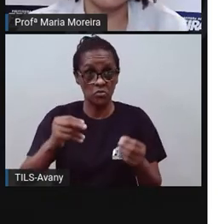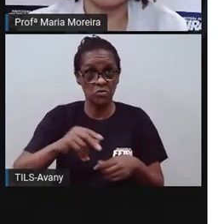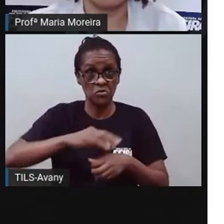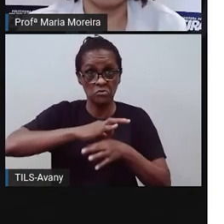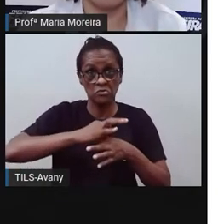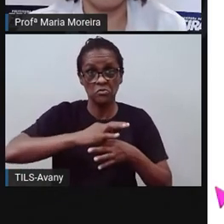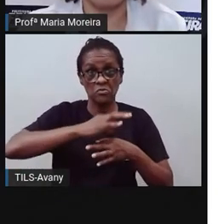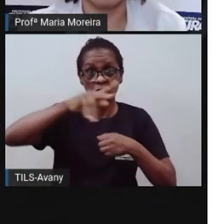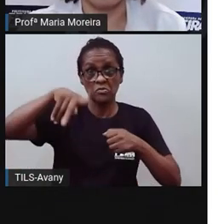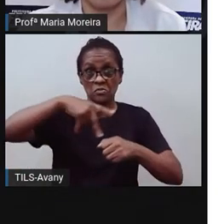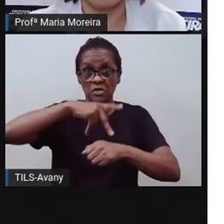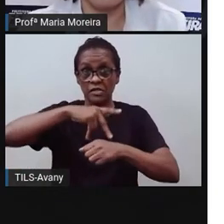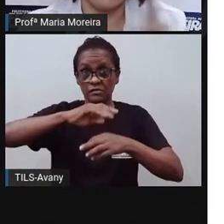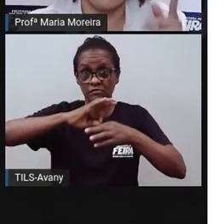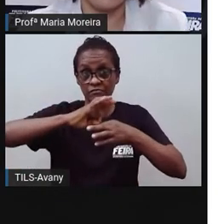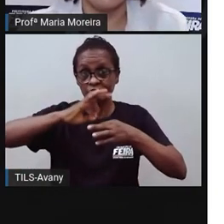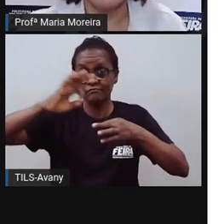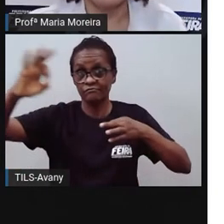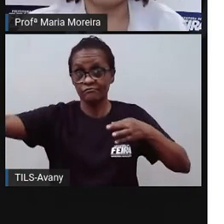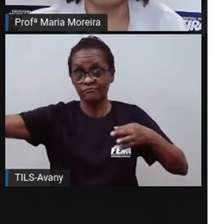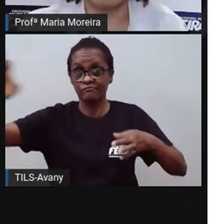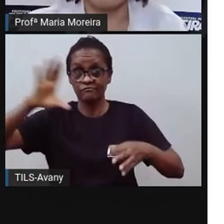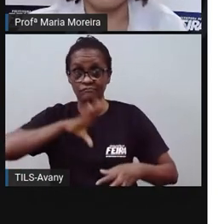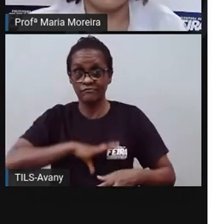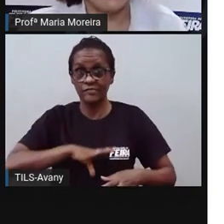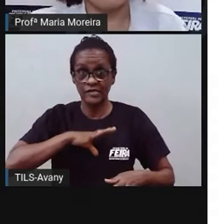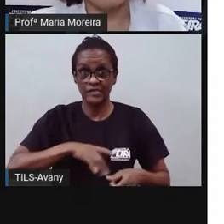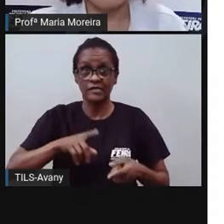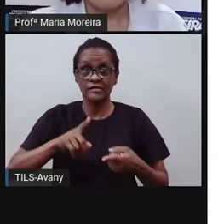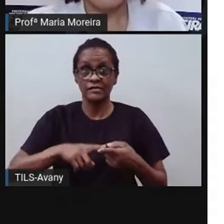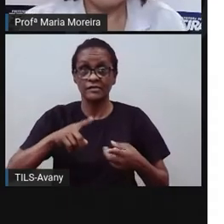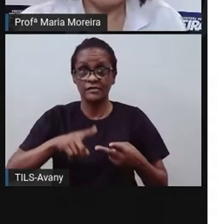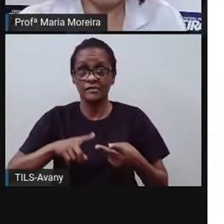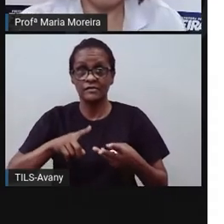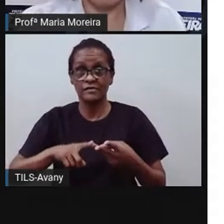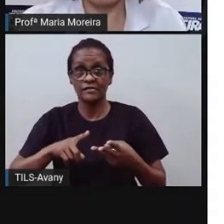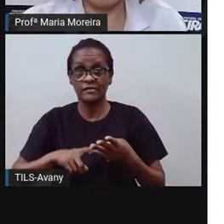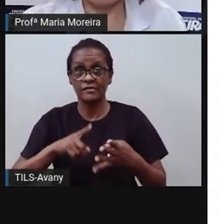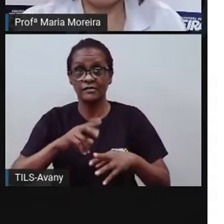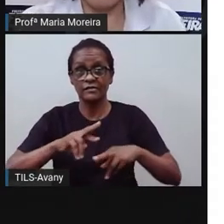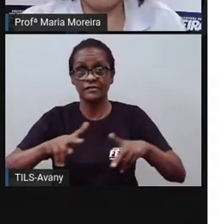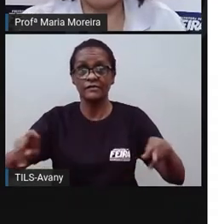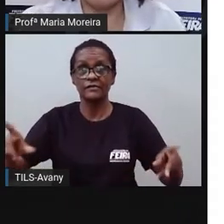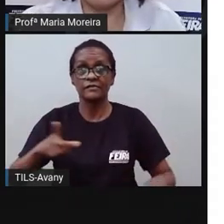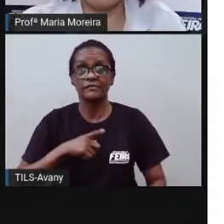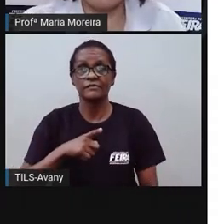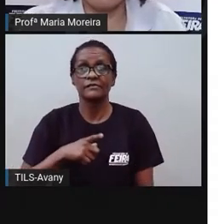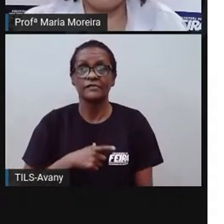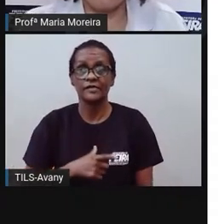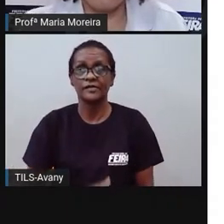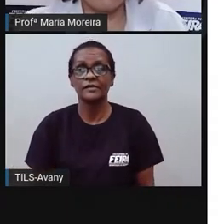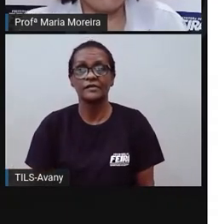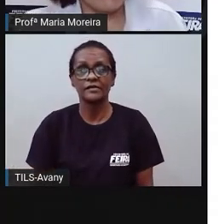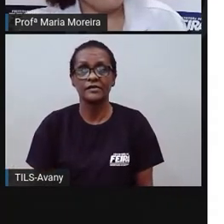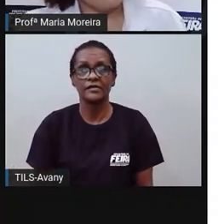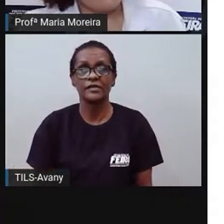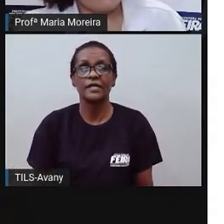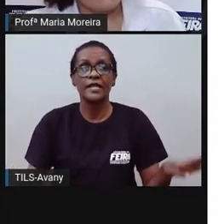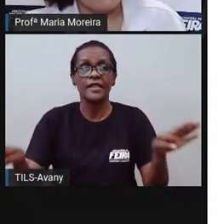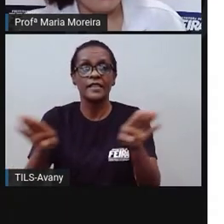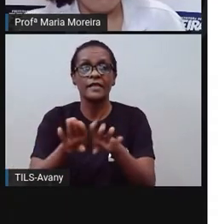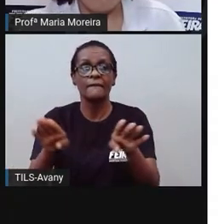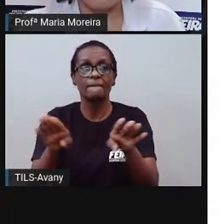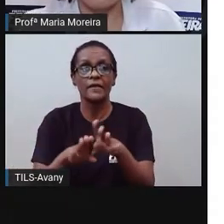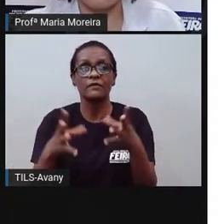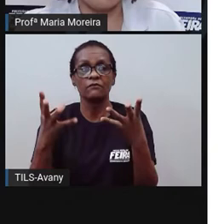eu tenho certeza de Portugal, porque eu acompanhei aí nos noticiários. Bom, temos outras expressões de música e